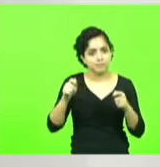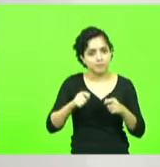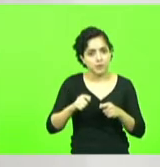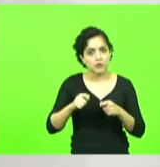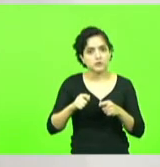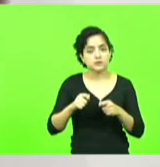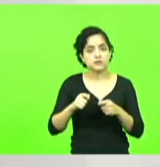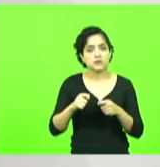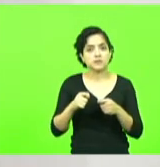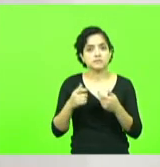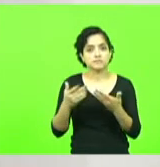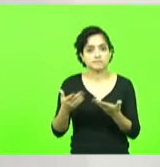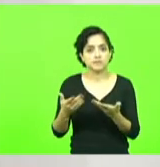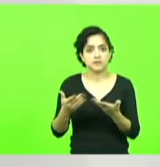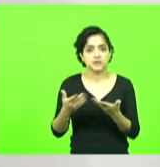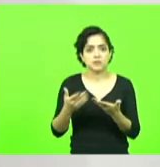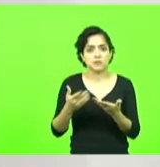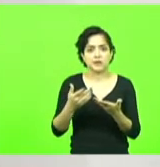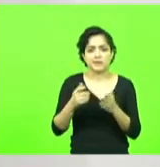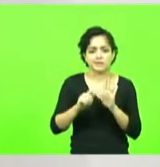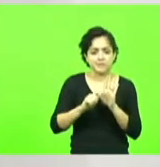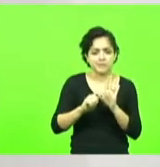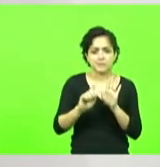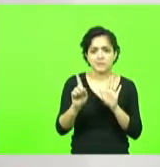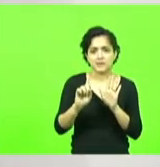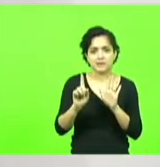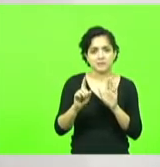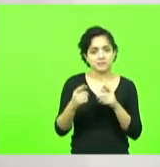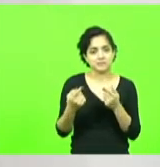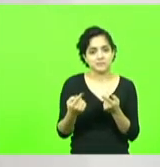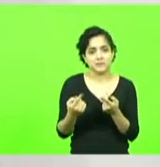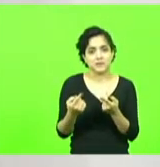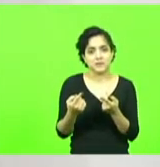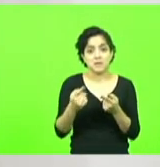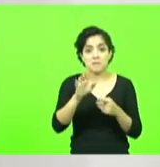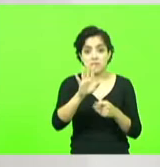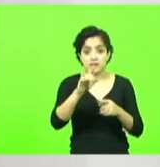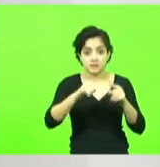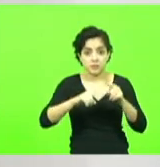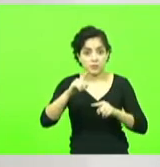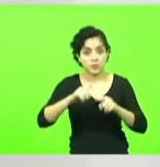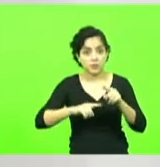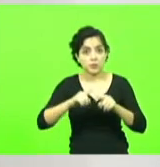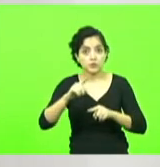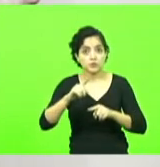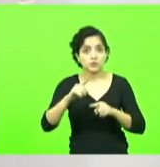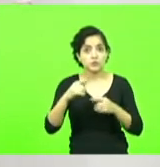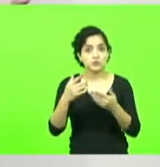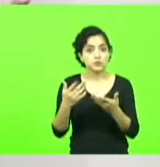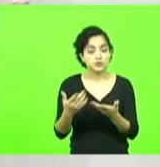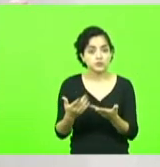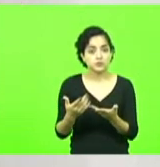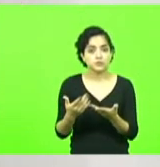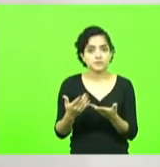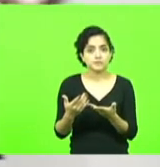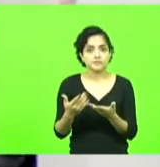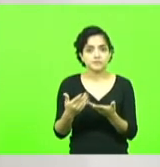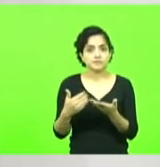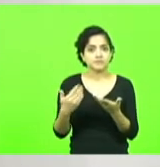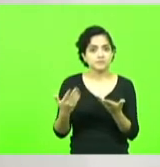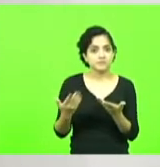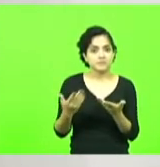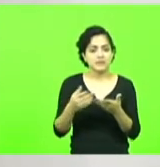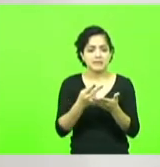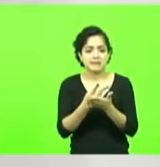droga como produto de pessoas de que fazem